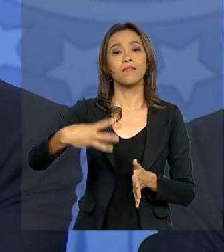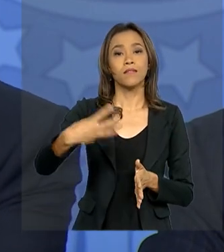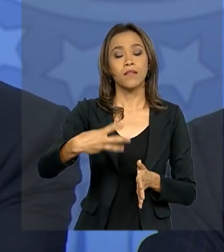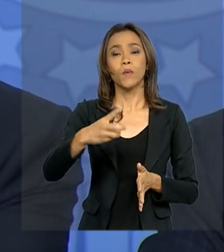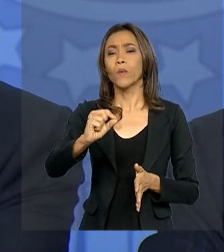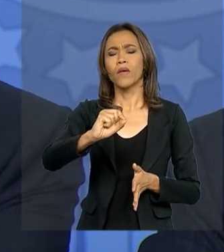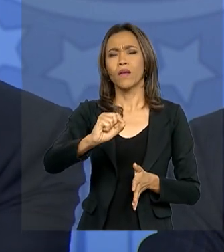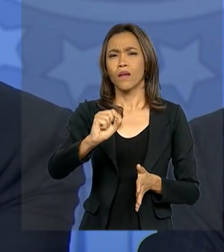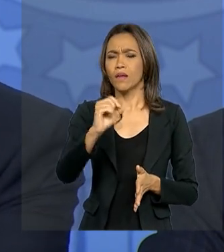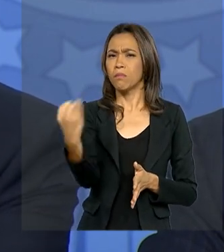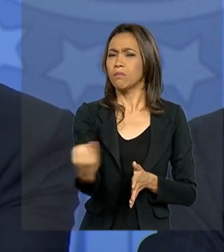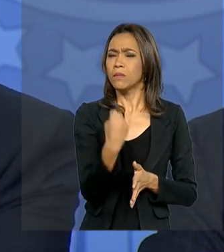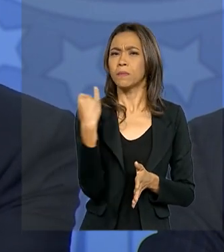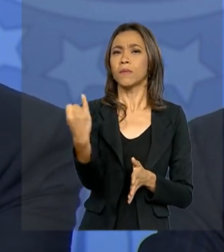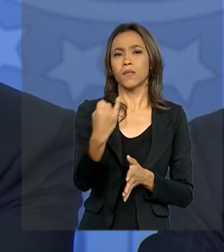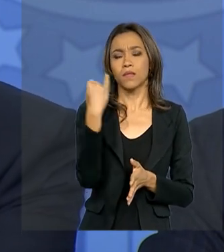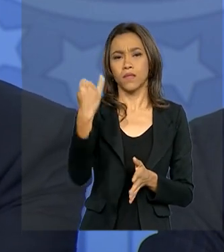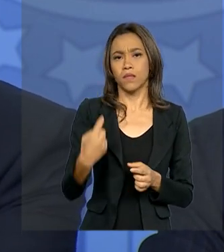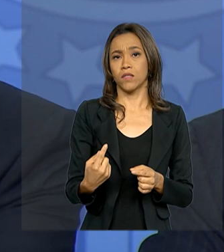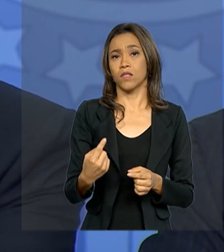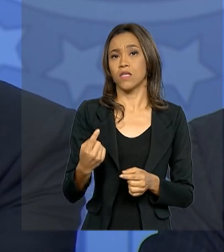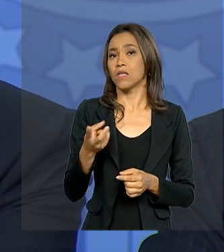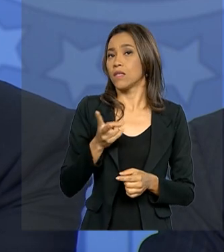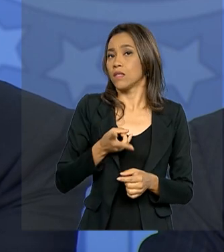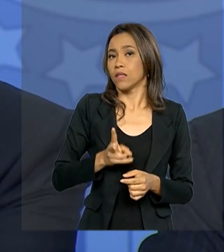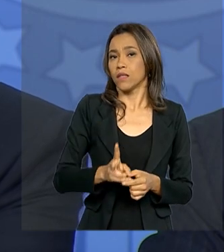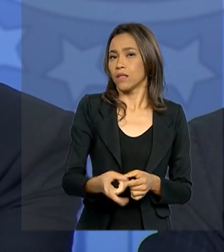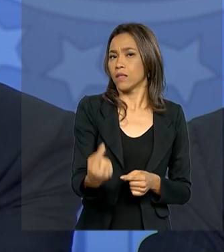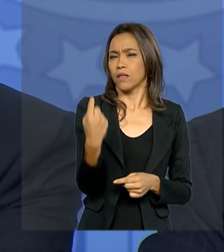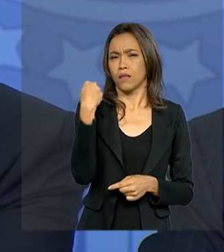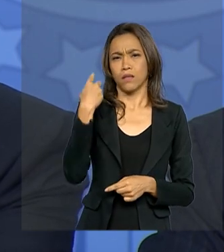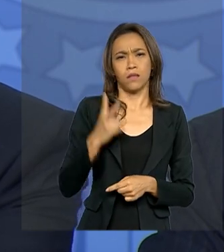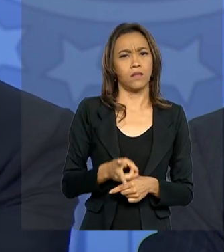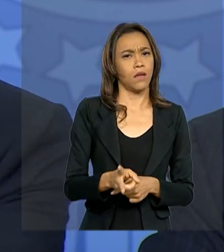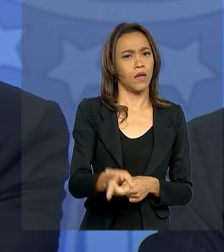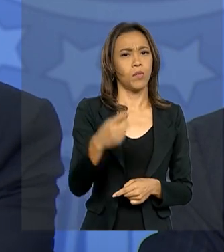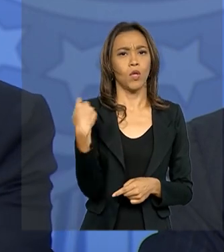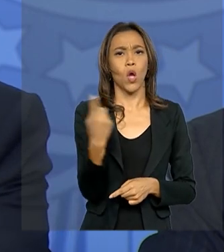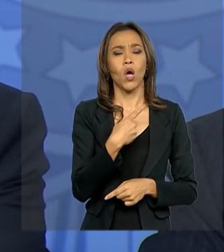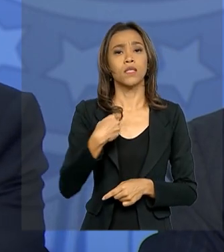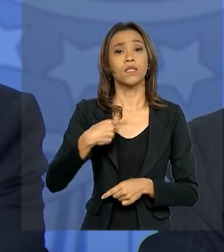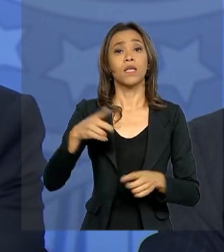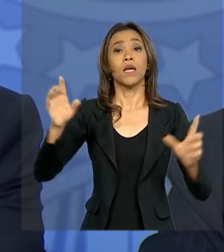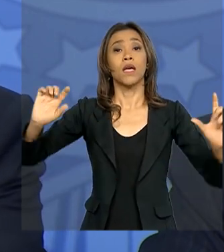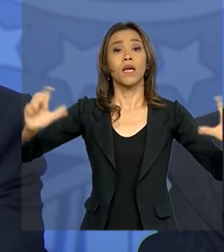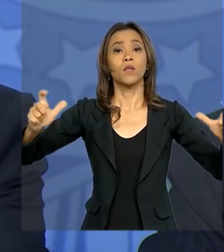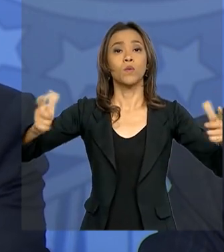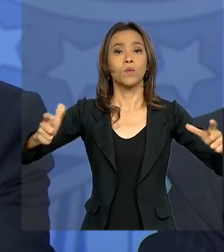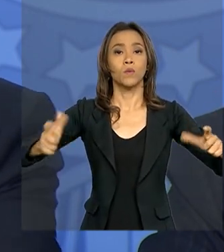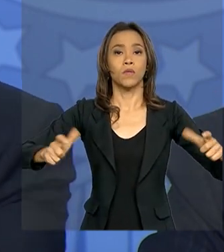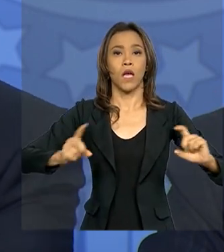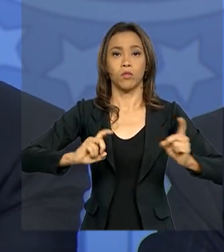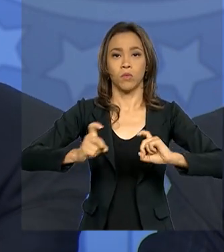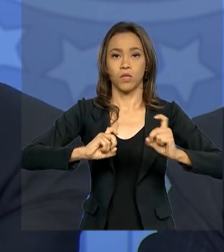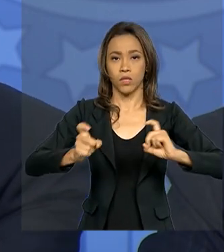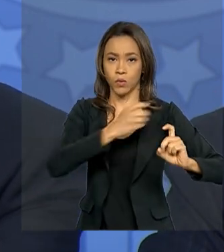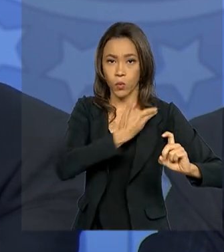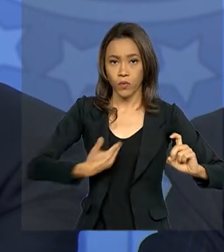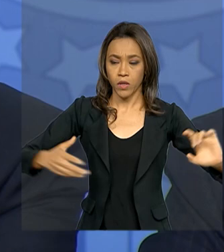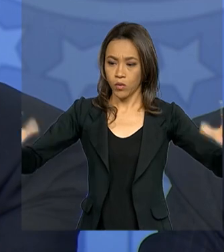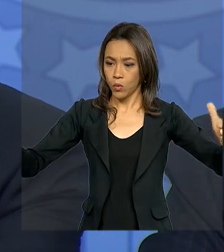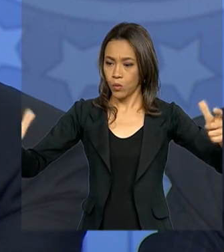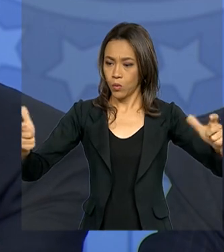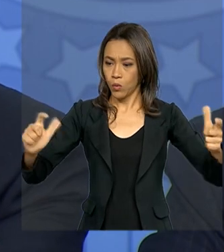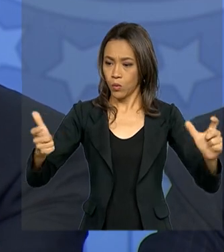importante. Nós, desde o primeiro momento, começamos a reduzir o tamanho do governo. Na medida em que nós